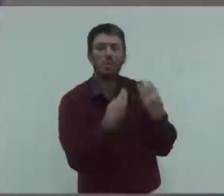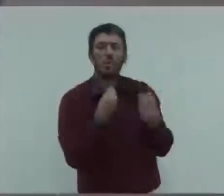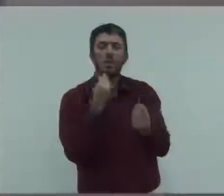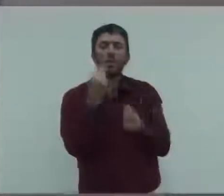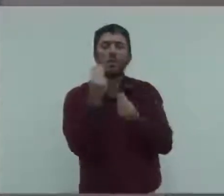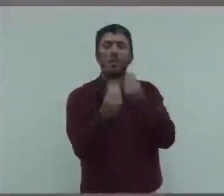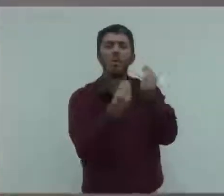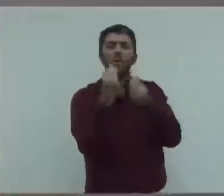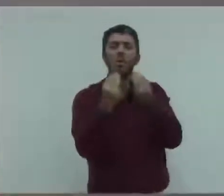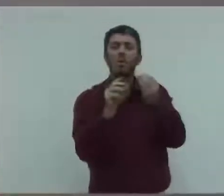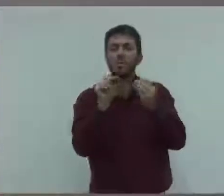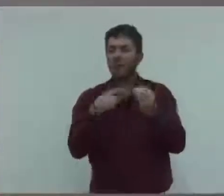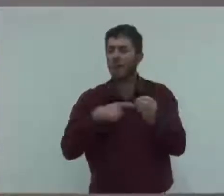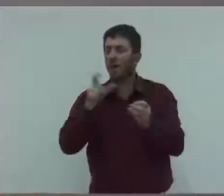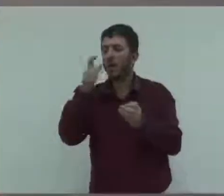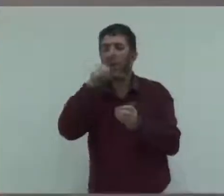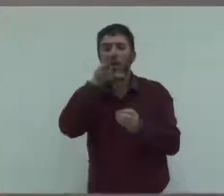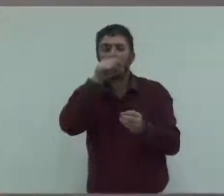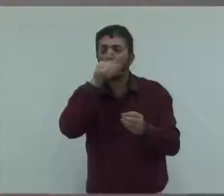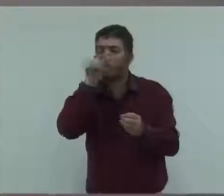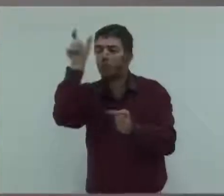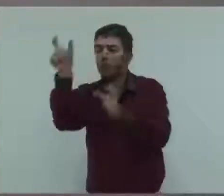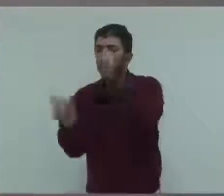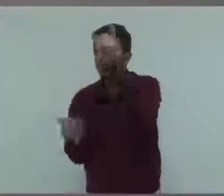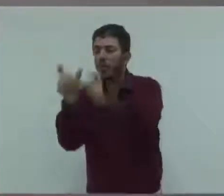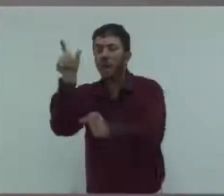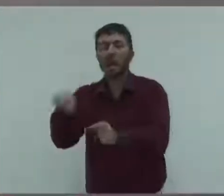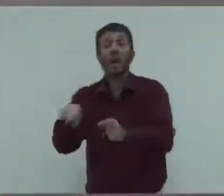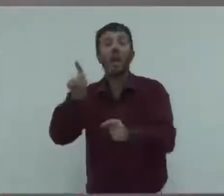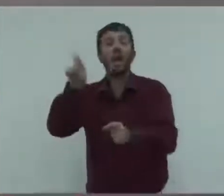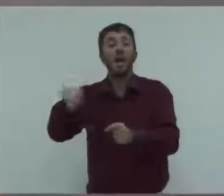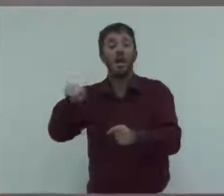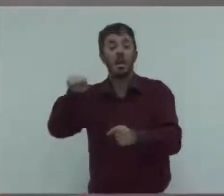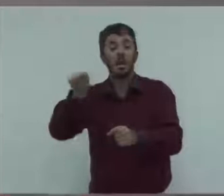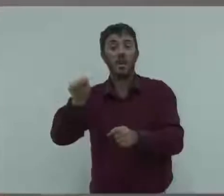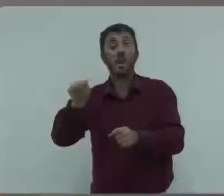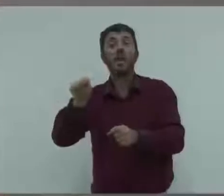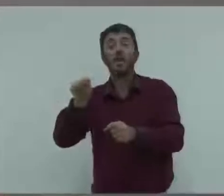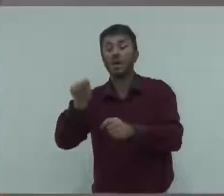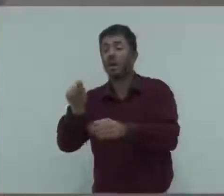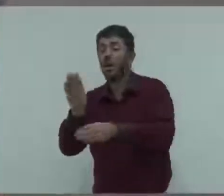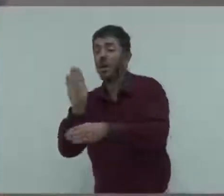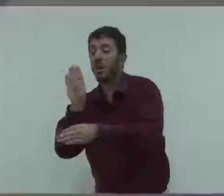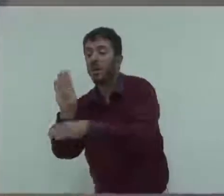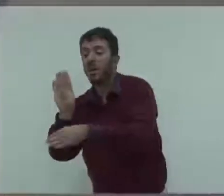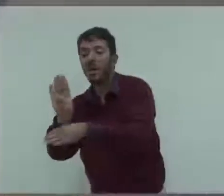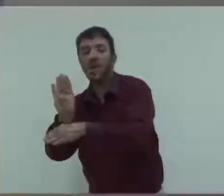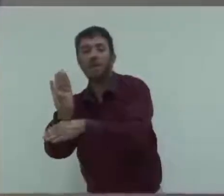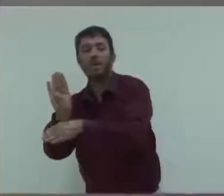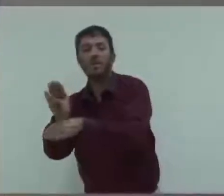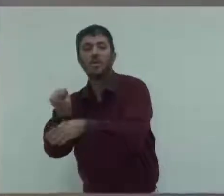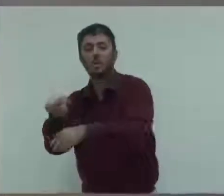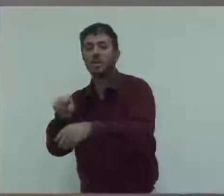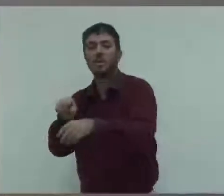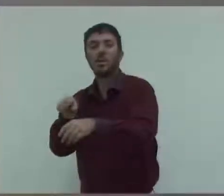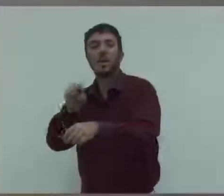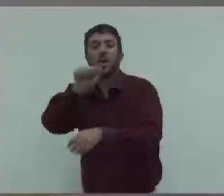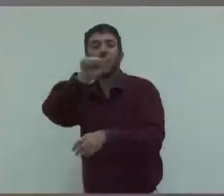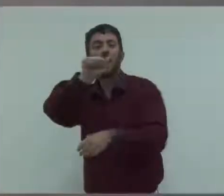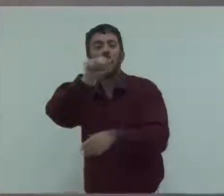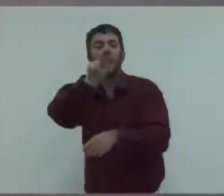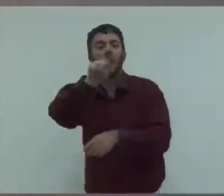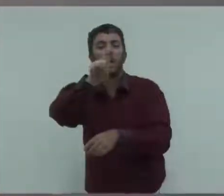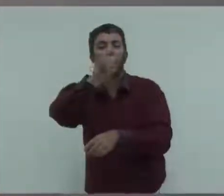ficou definido também que ele... E vou fazer um ofício, protocolando na Secretaria amanhã, para que ele